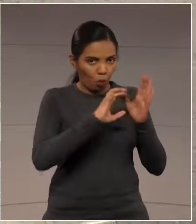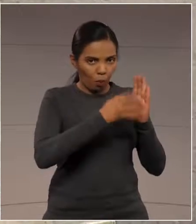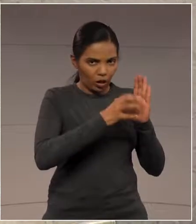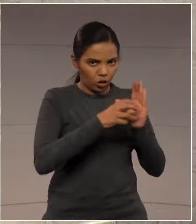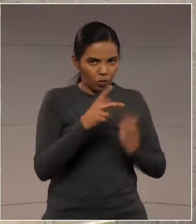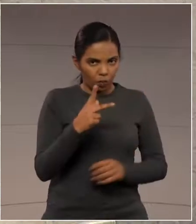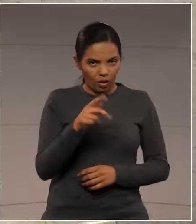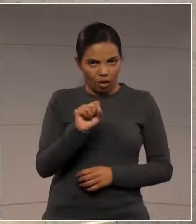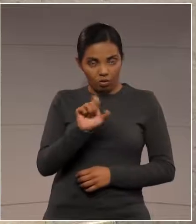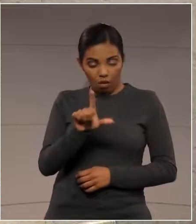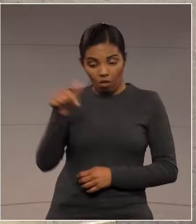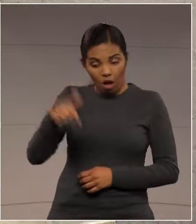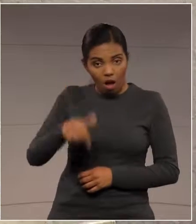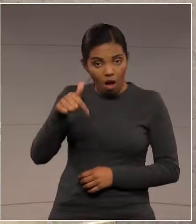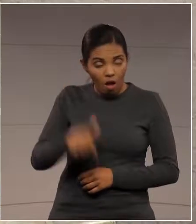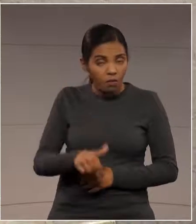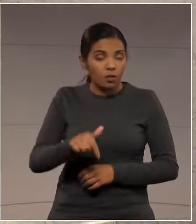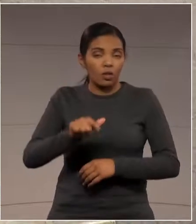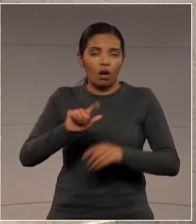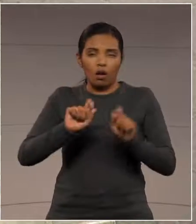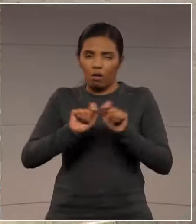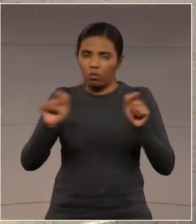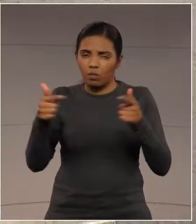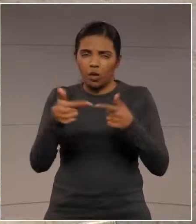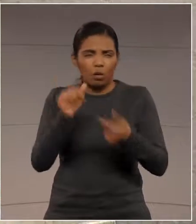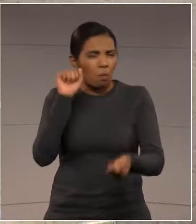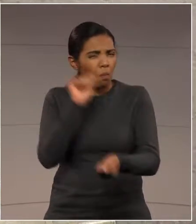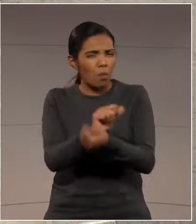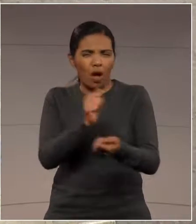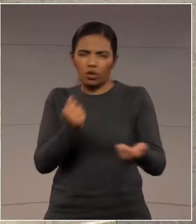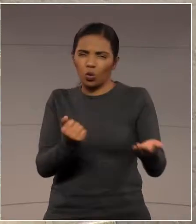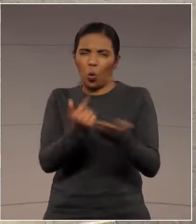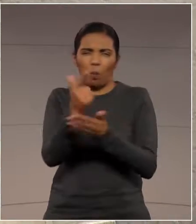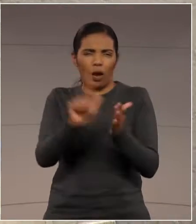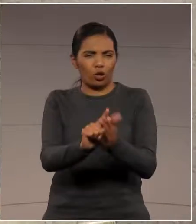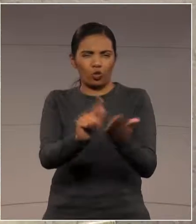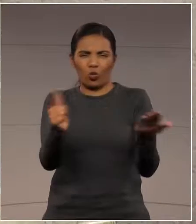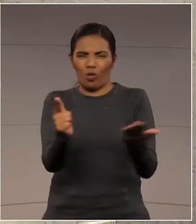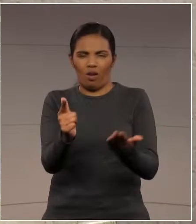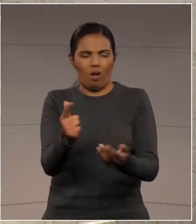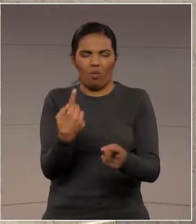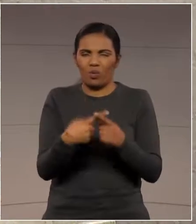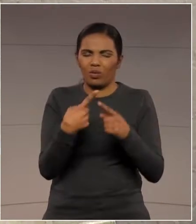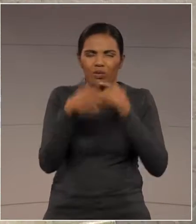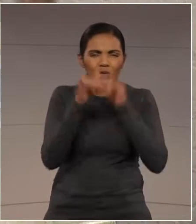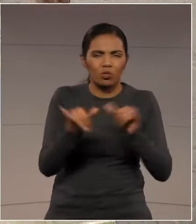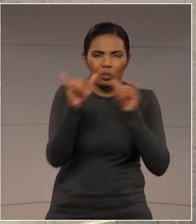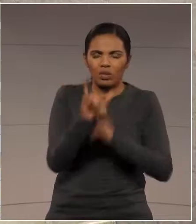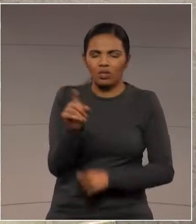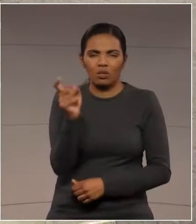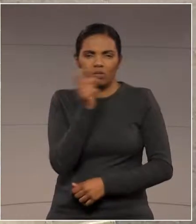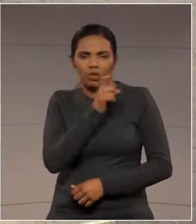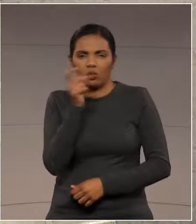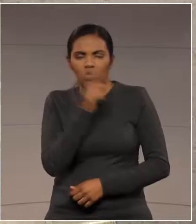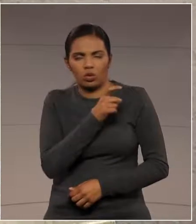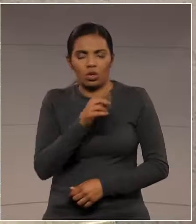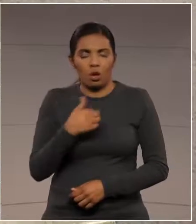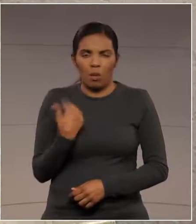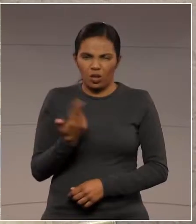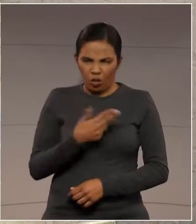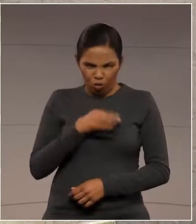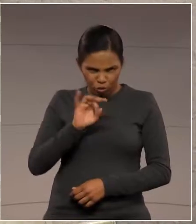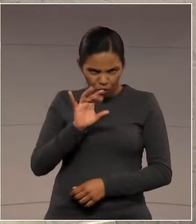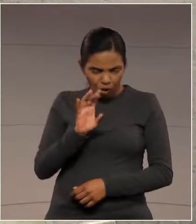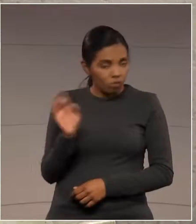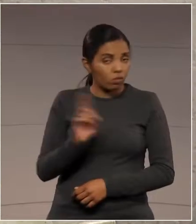comprar esse jornal, porque é uma desinformação que esse jornal põe todo dia, não para nós, para qualquer um que